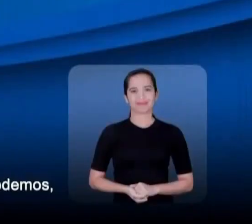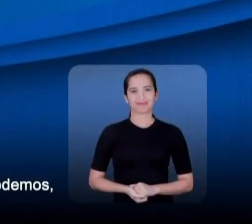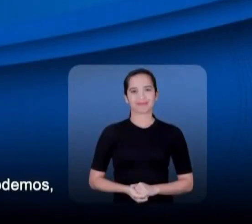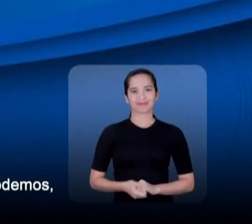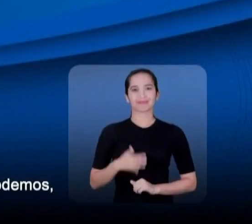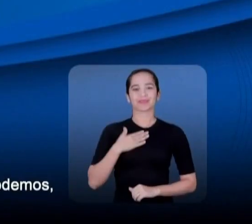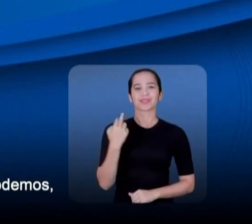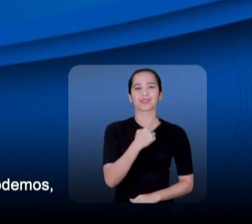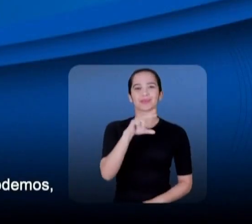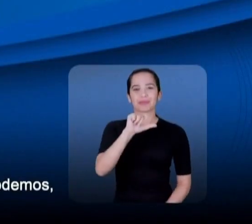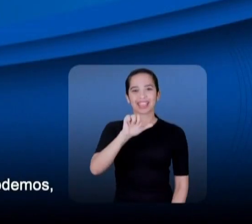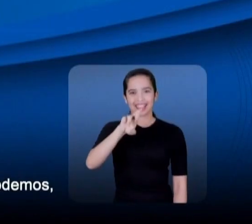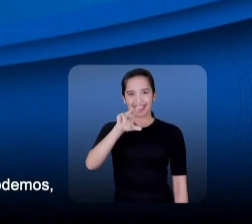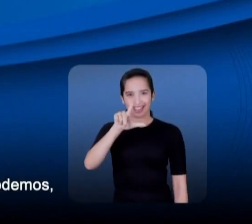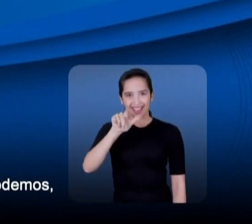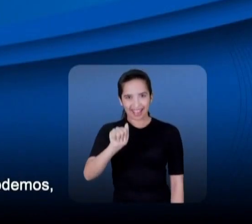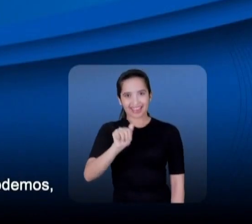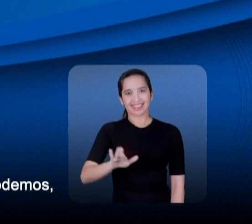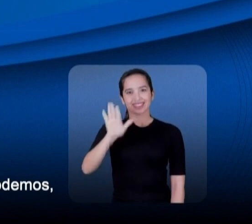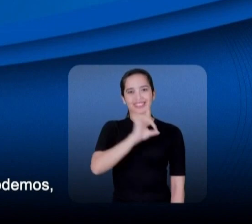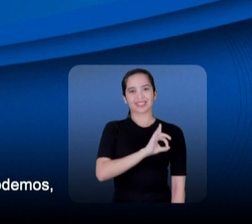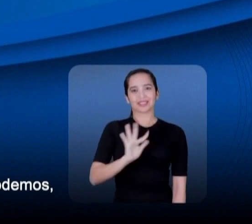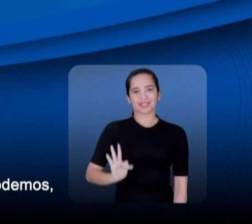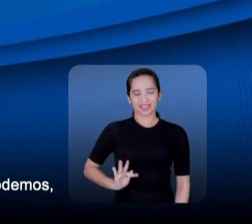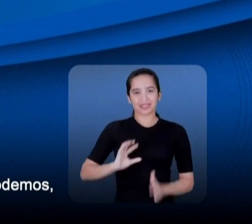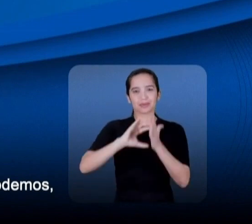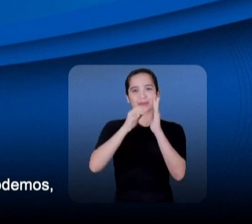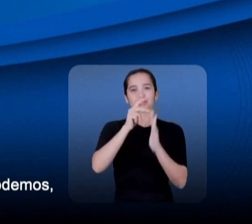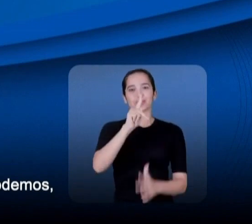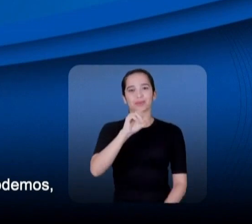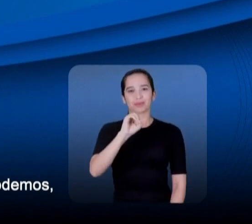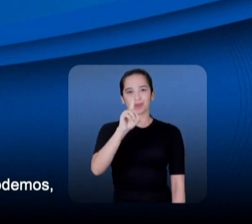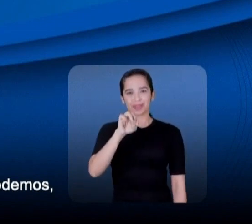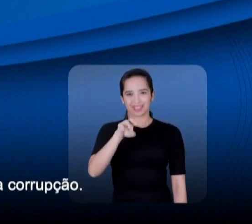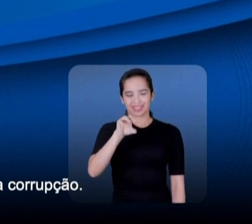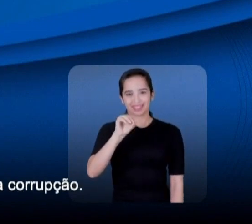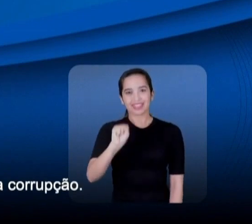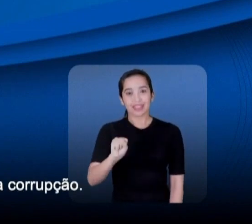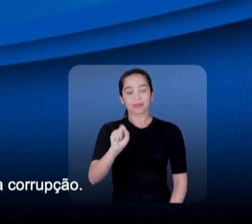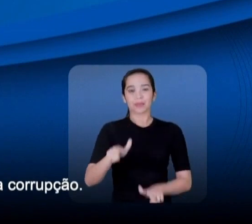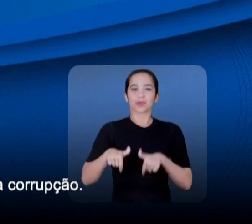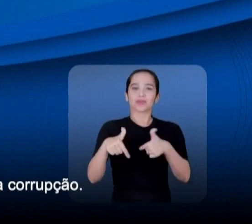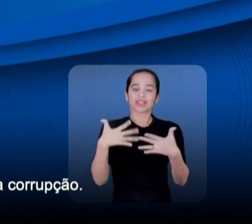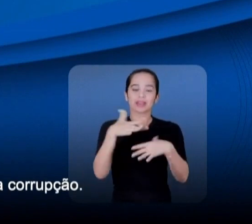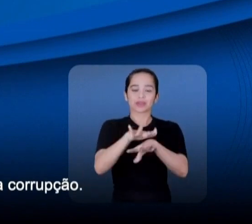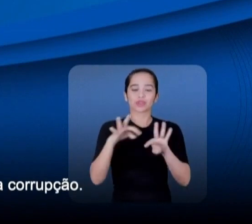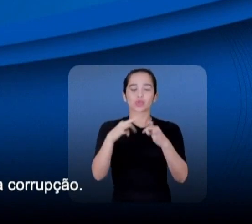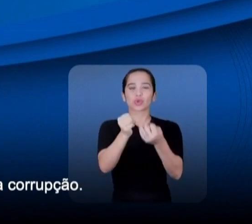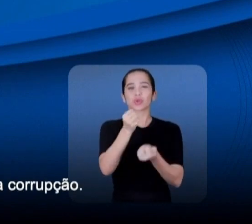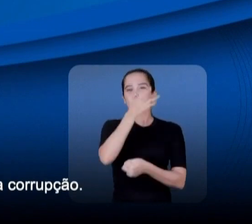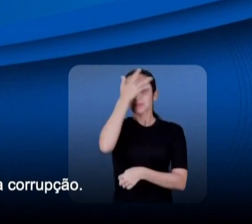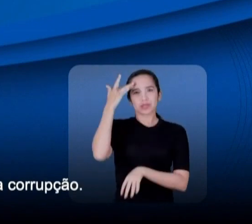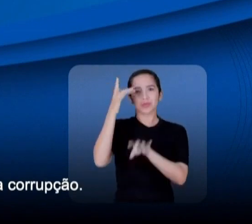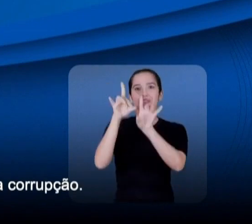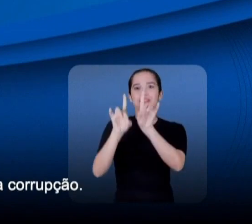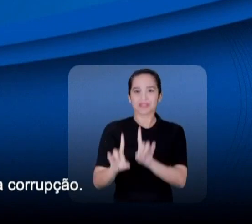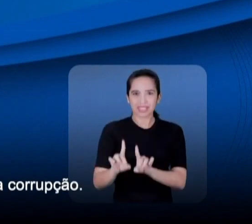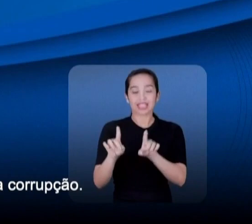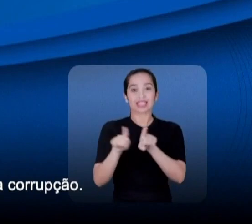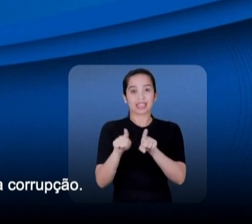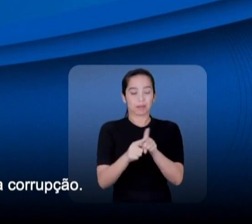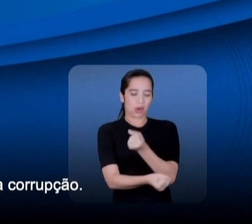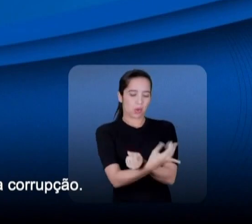Meu nome é Carla Cleia, candidata a deputada federal pelo Podemos, para lutar pela inclusão das pessoas com